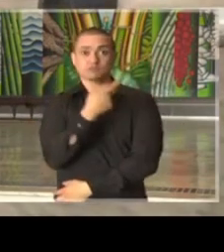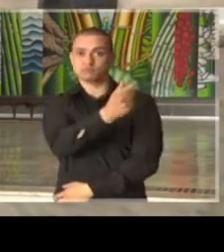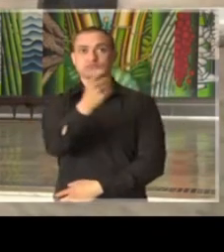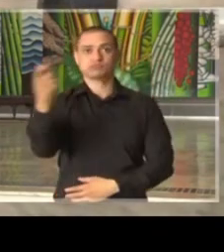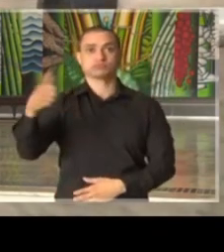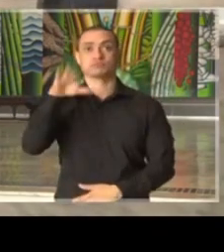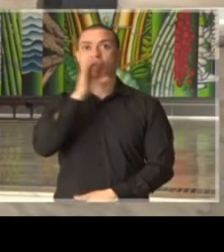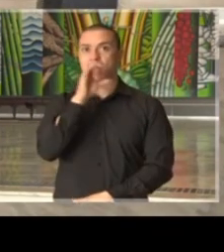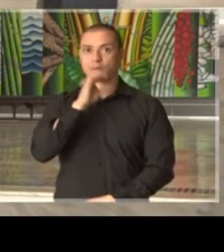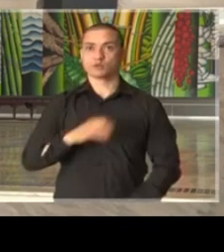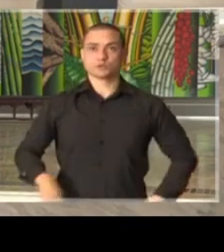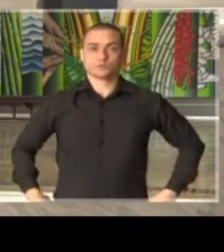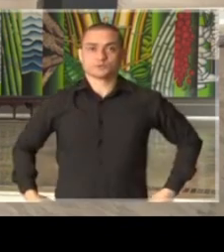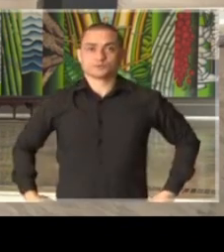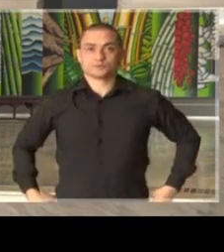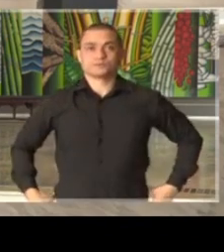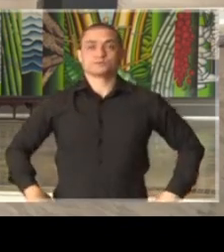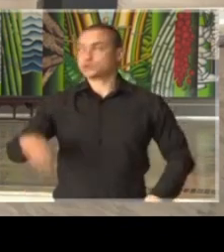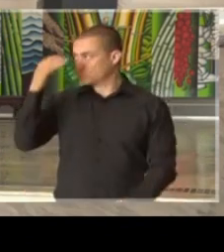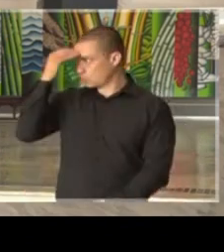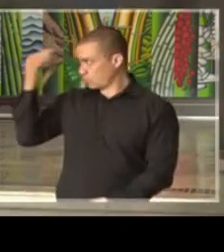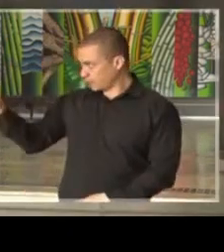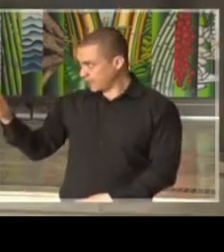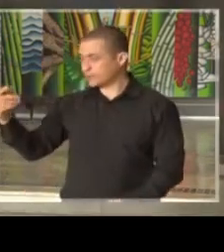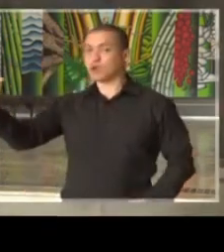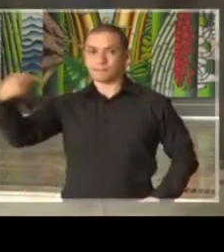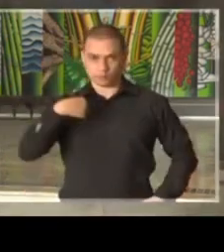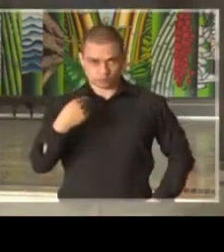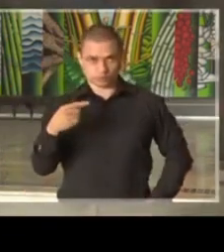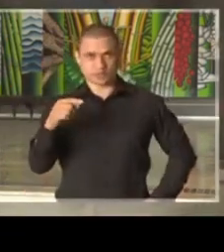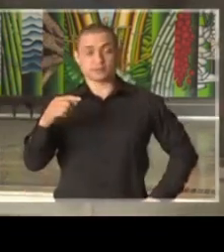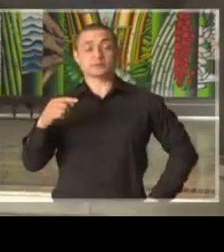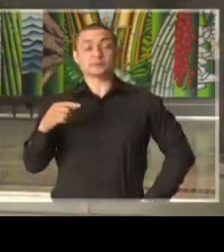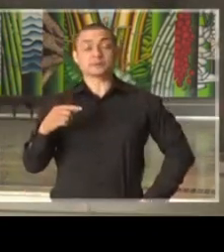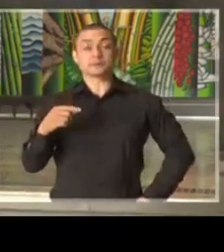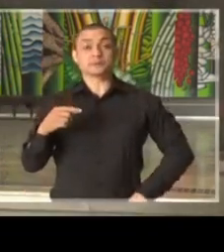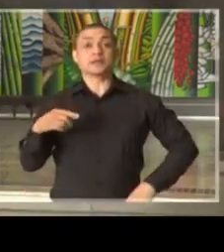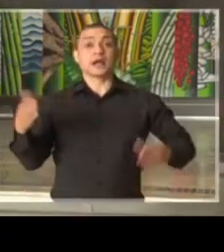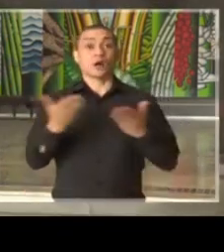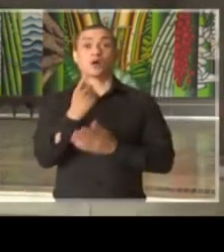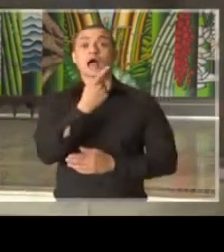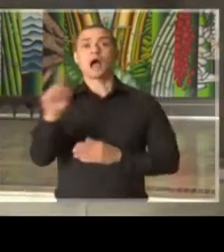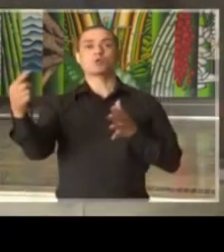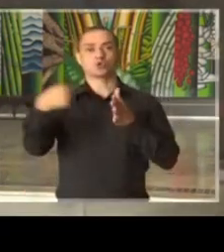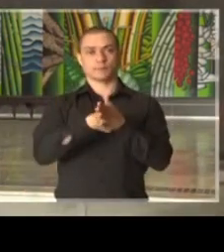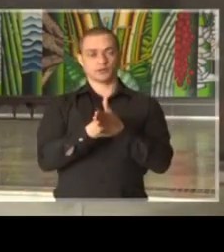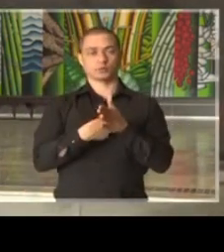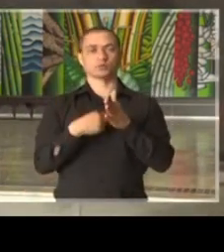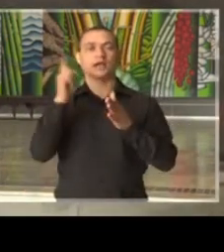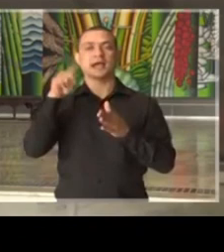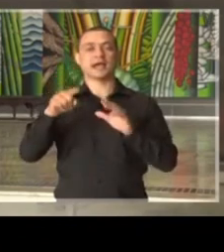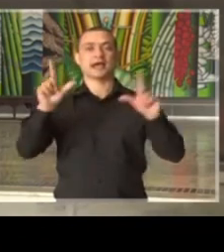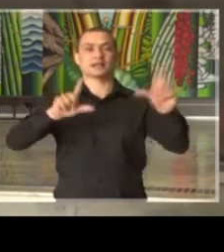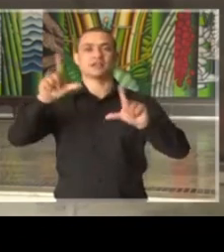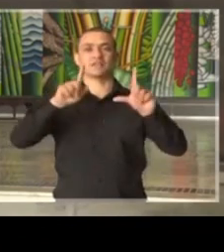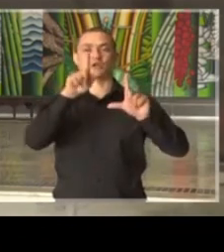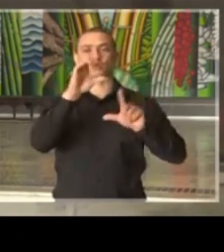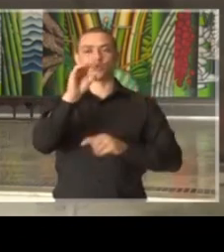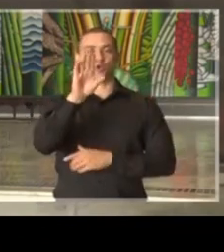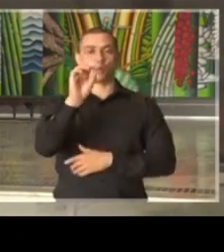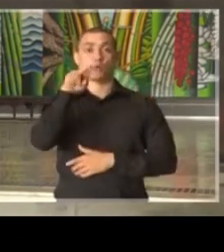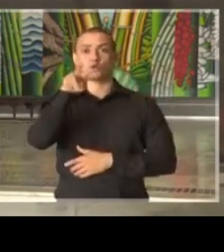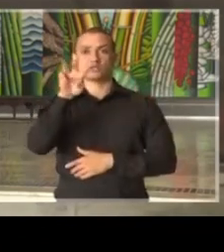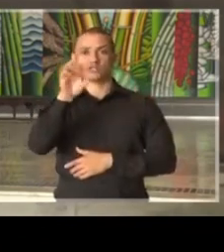Obrigado, secretário Edson Aparecido, Maju Arruda Leite, mais uma vez, muito obrigado, da Rádio Bandeirantes. Vamos à última pergunta que é da Globo News, jornalista